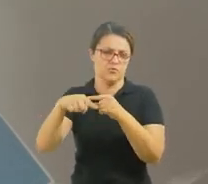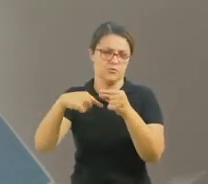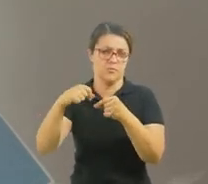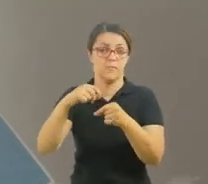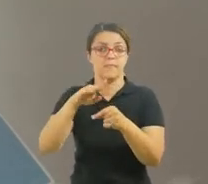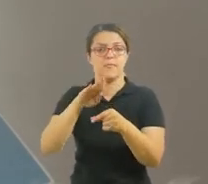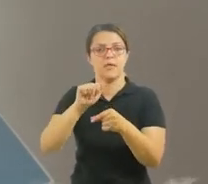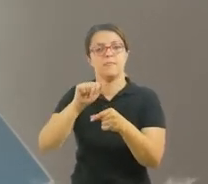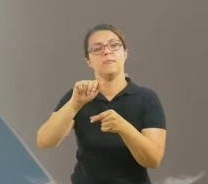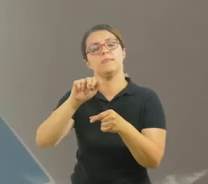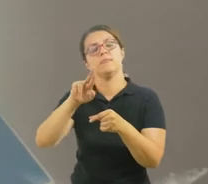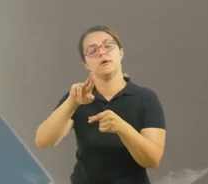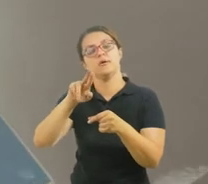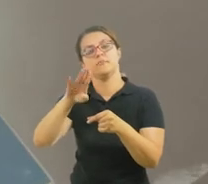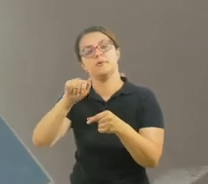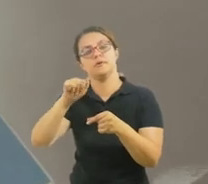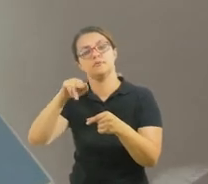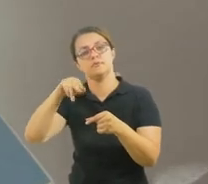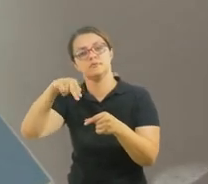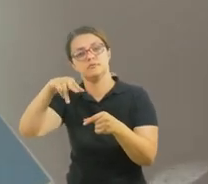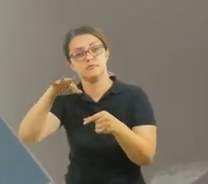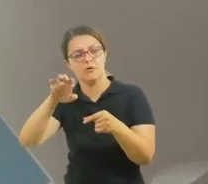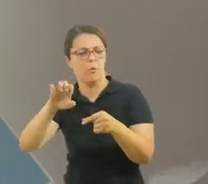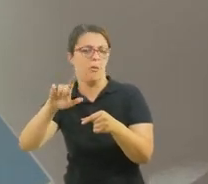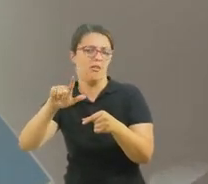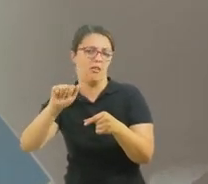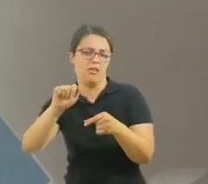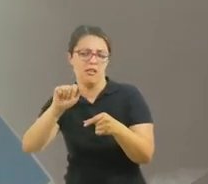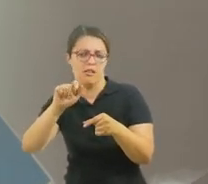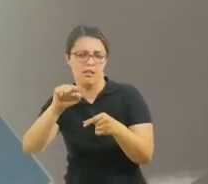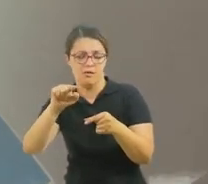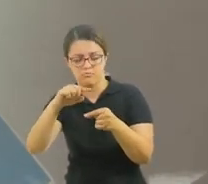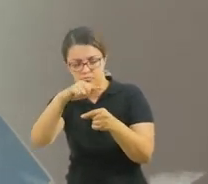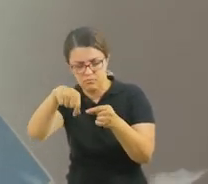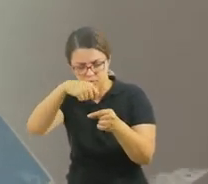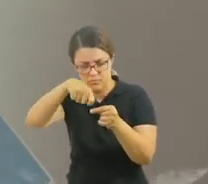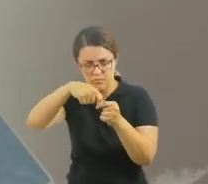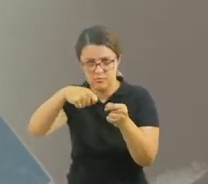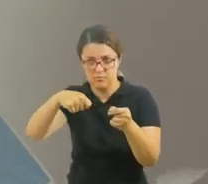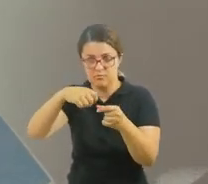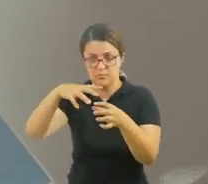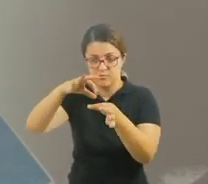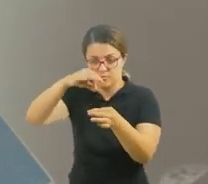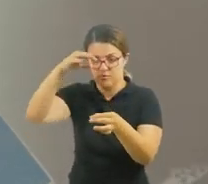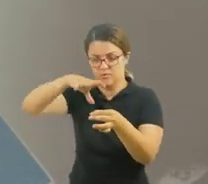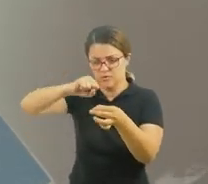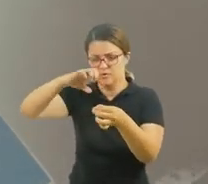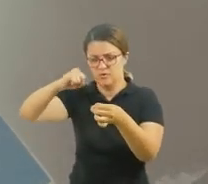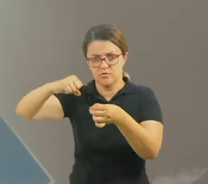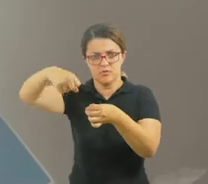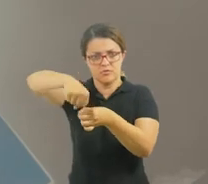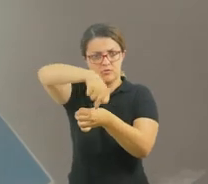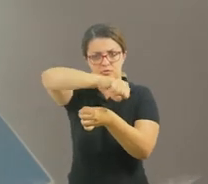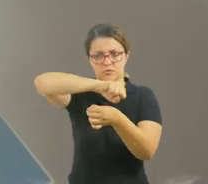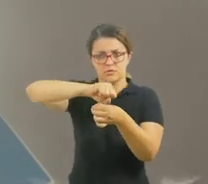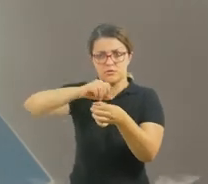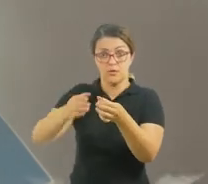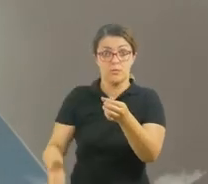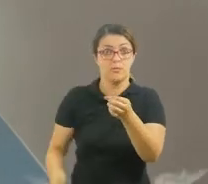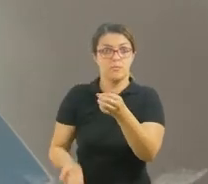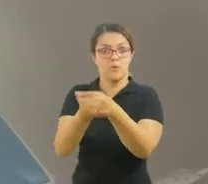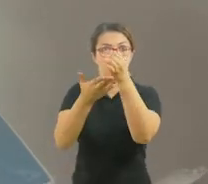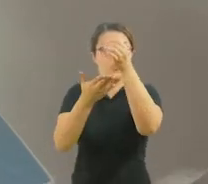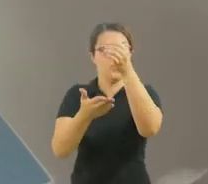lã para fechar. E depois é só amassar bastante e começar